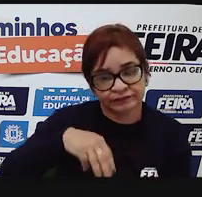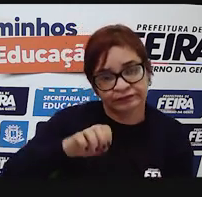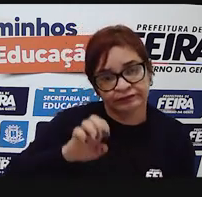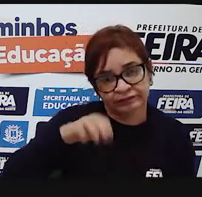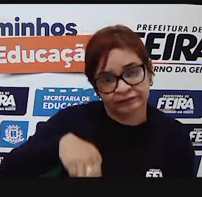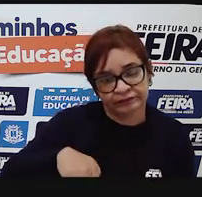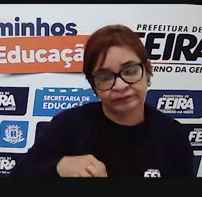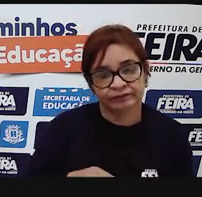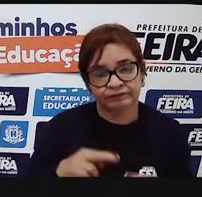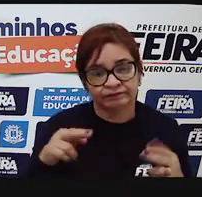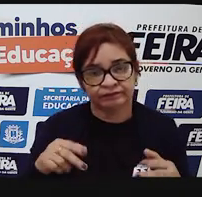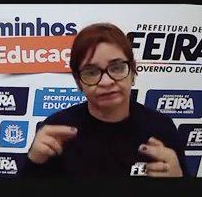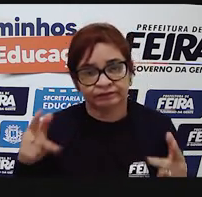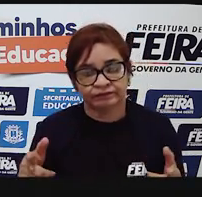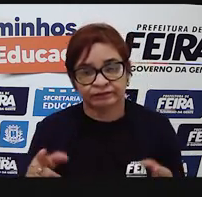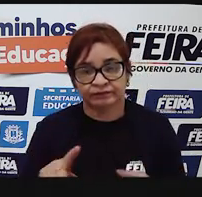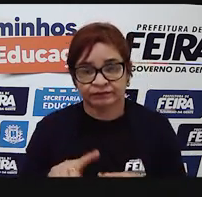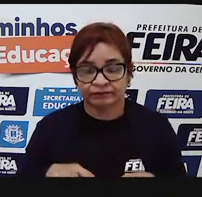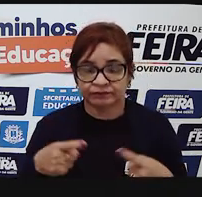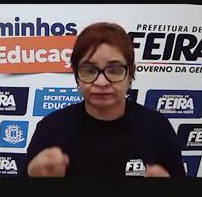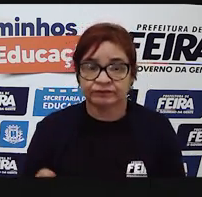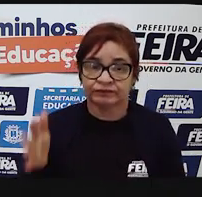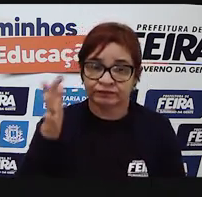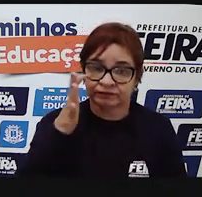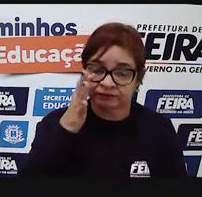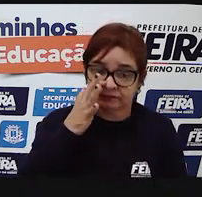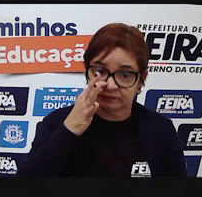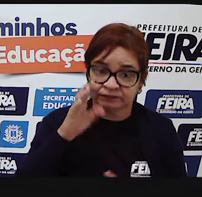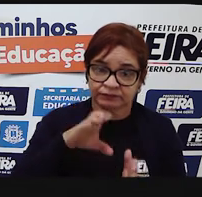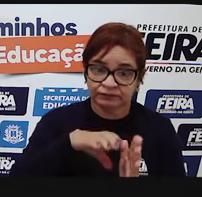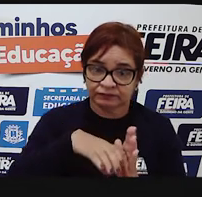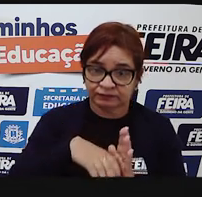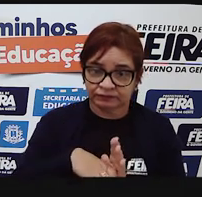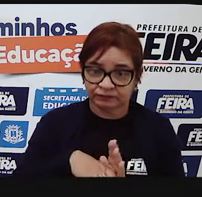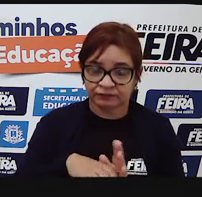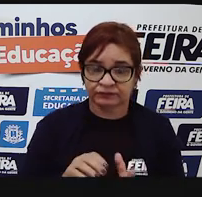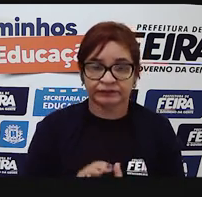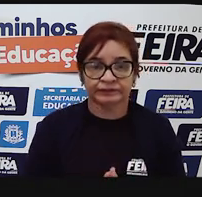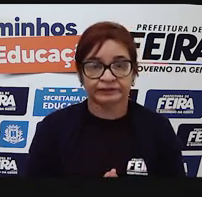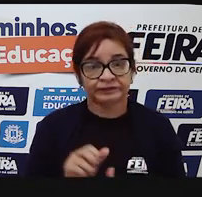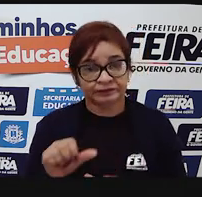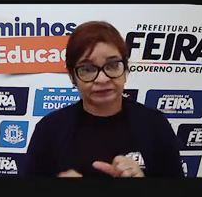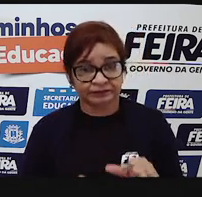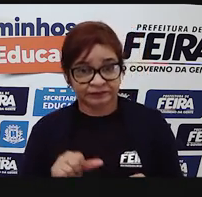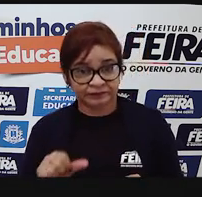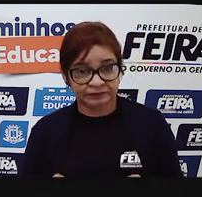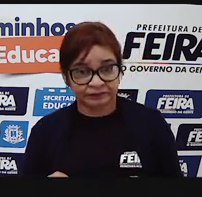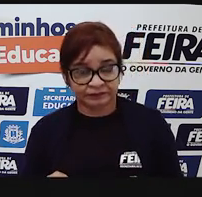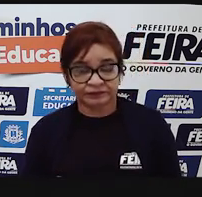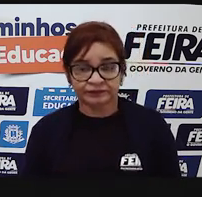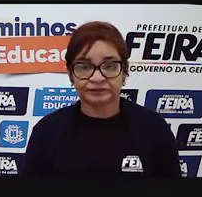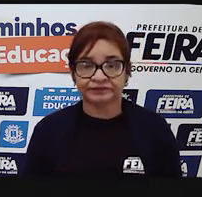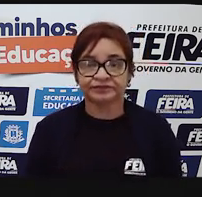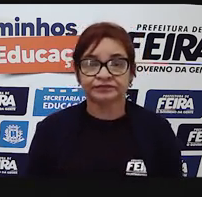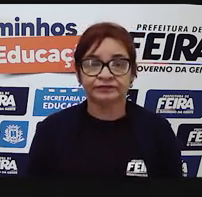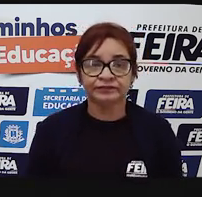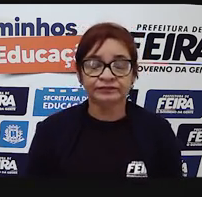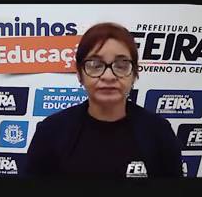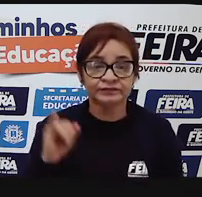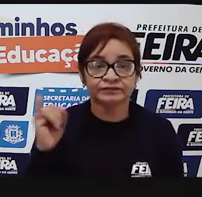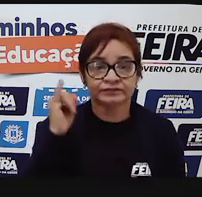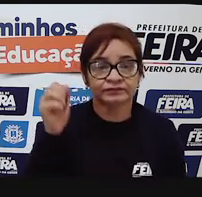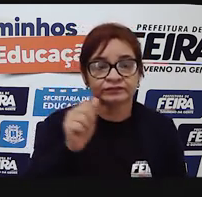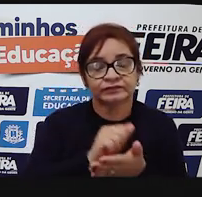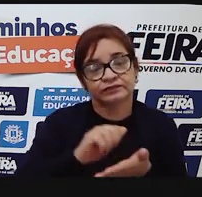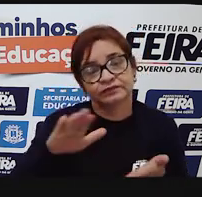na imagem, mas observe que o conteúdo modifica-se. Quais são as principais